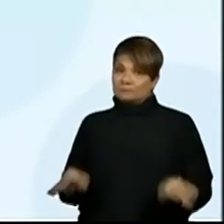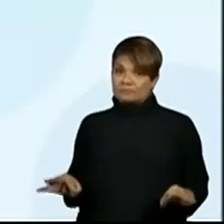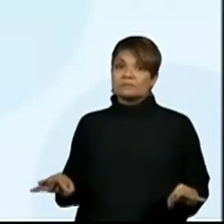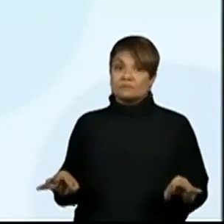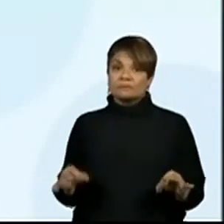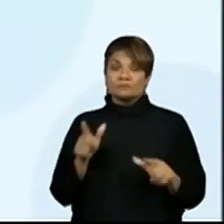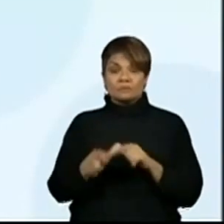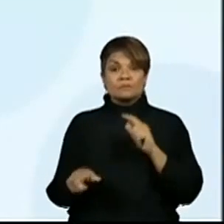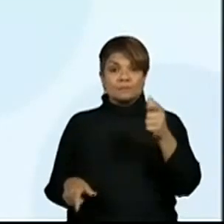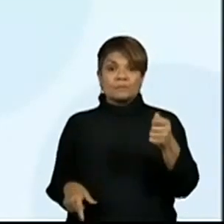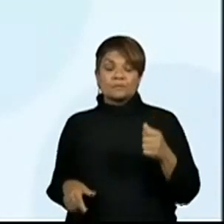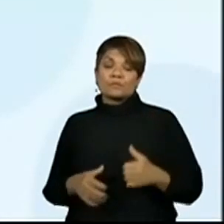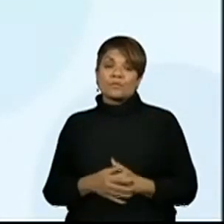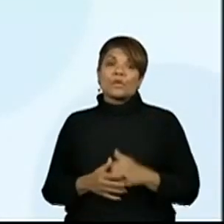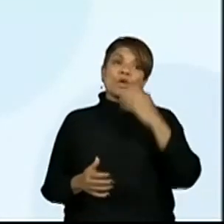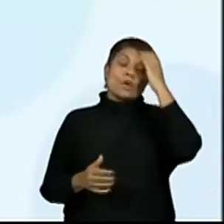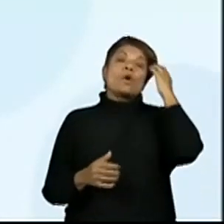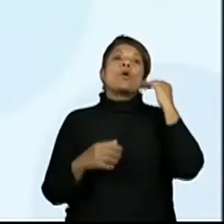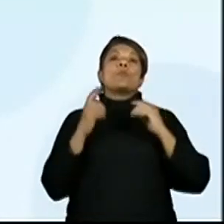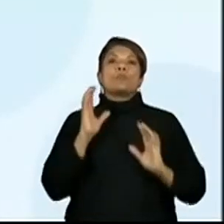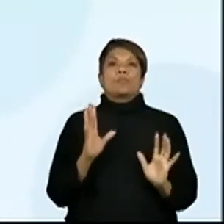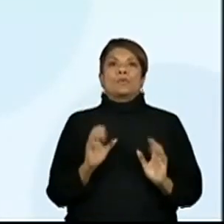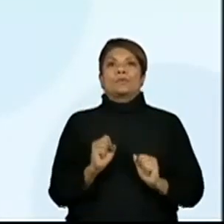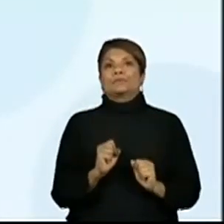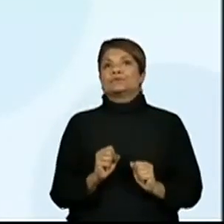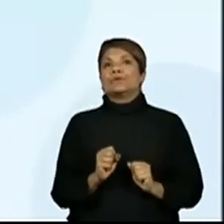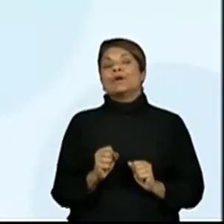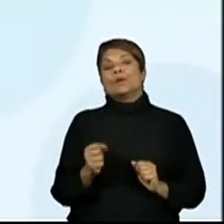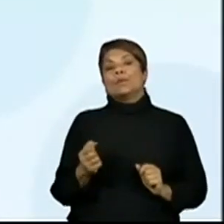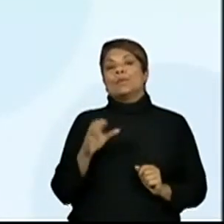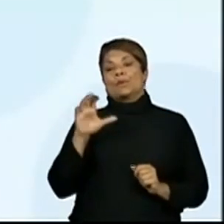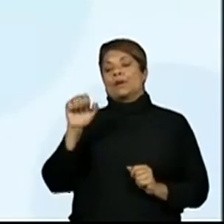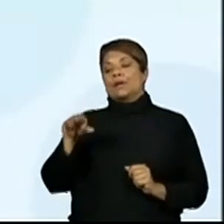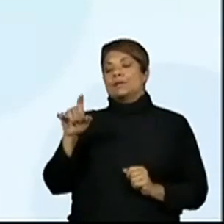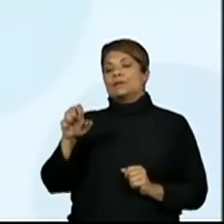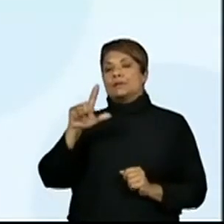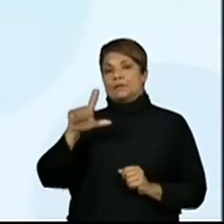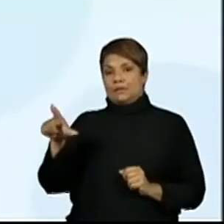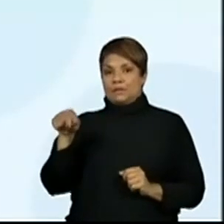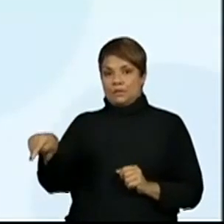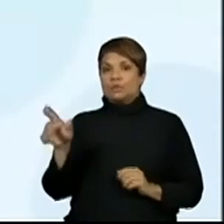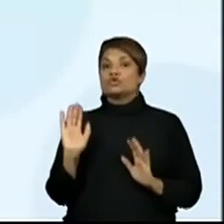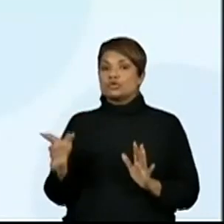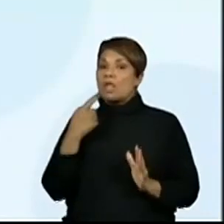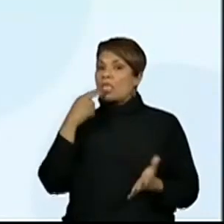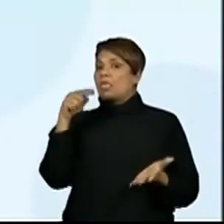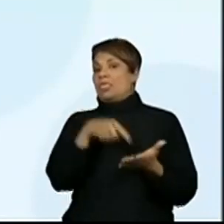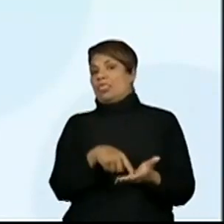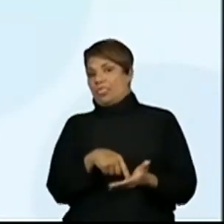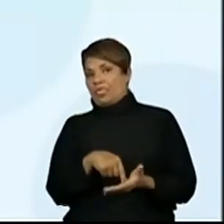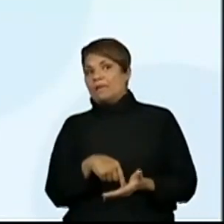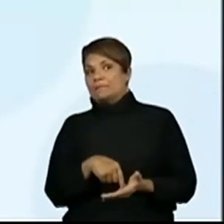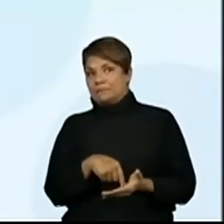No texto estaria... canil já havia sido denunciado.